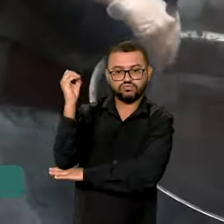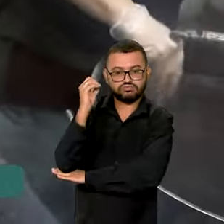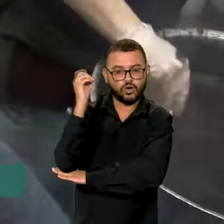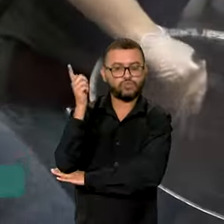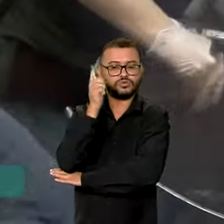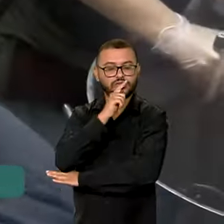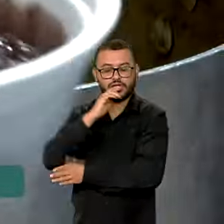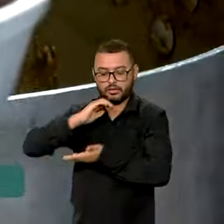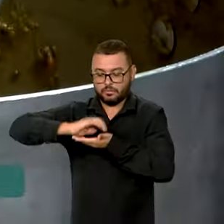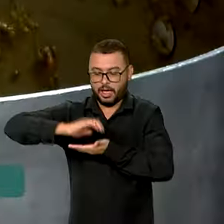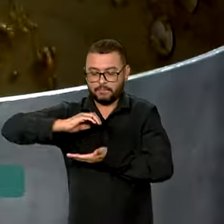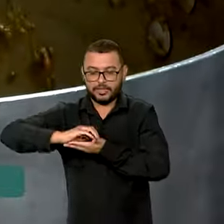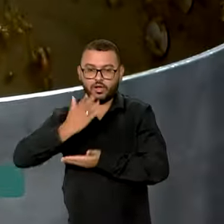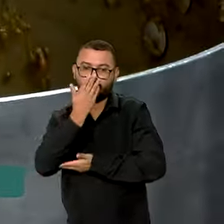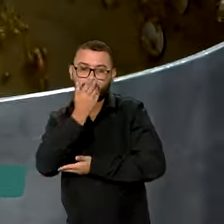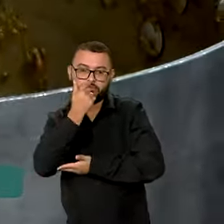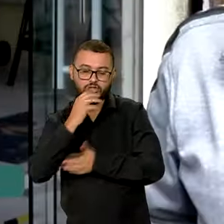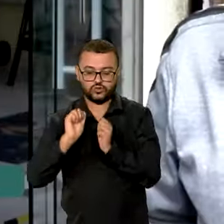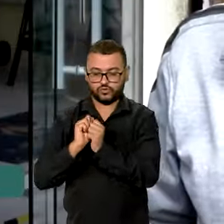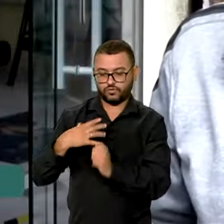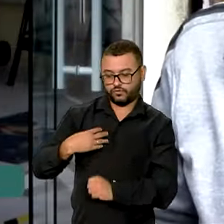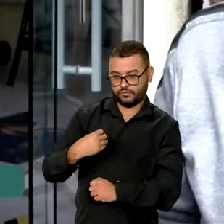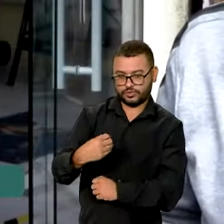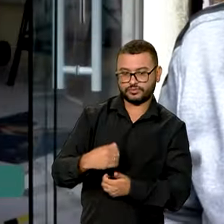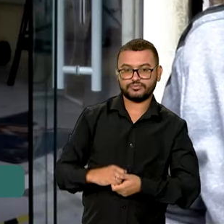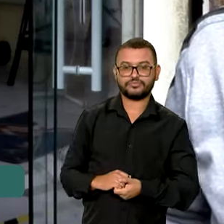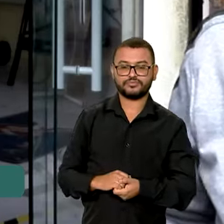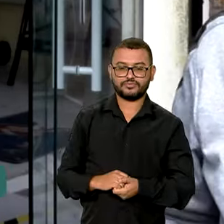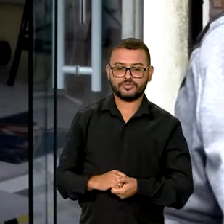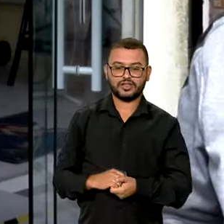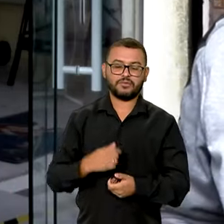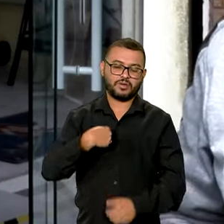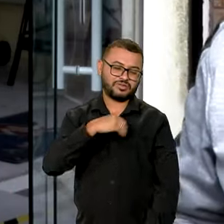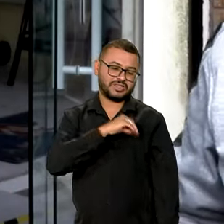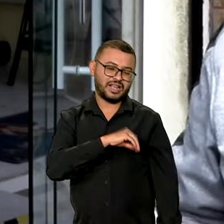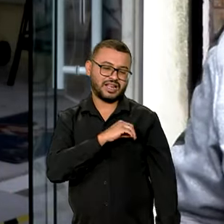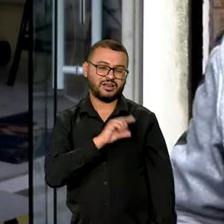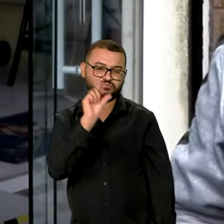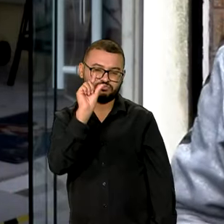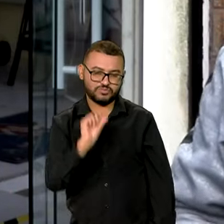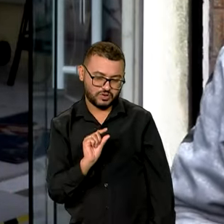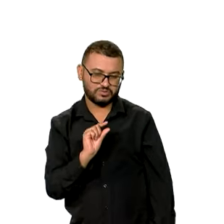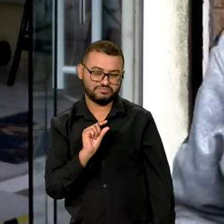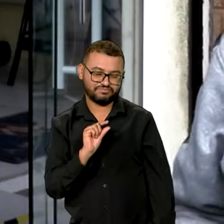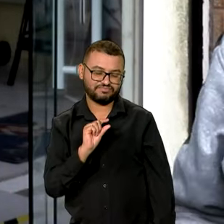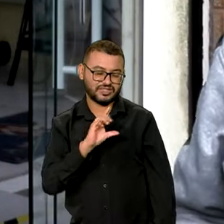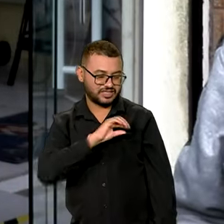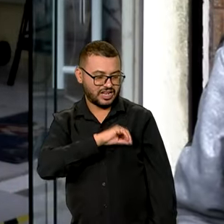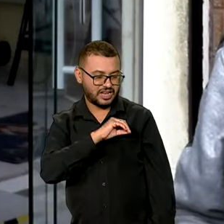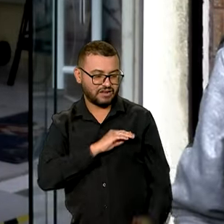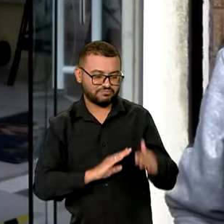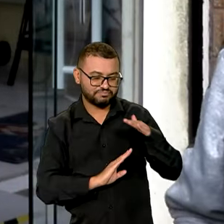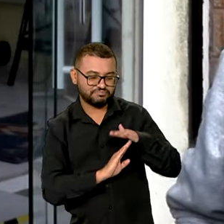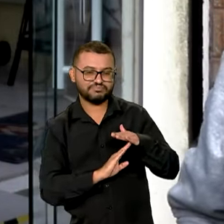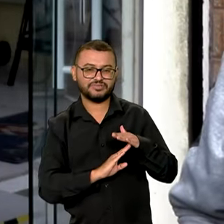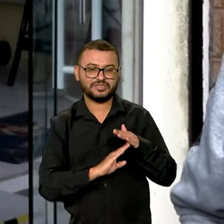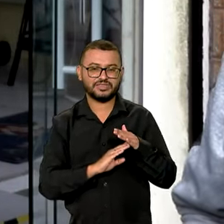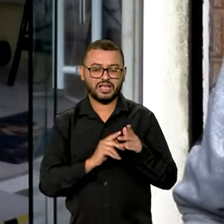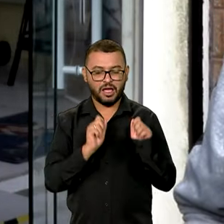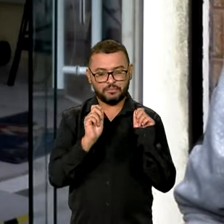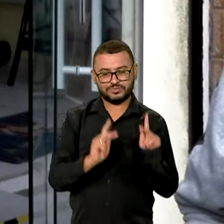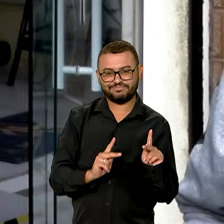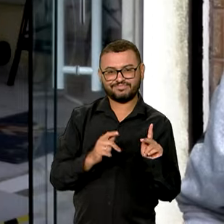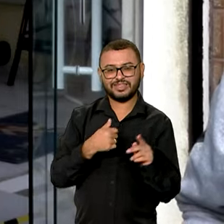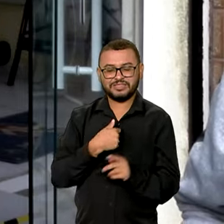uma quentinha para ele e para a filha. Eu ganho um salário mínimo de aposentadoria. É muito importante. Por quê?